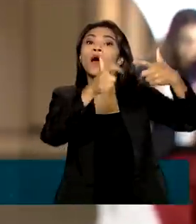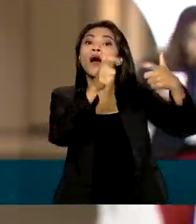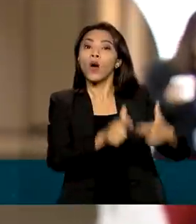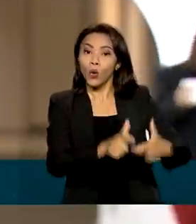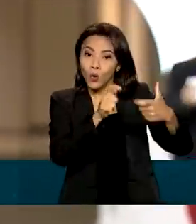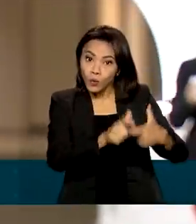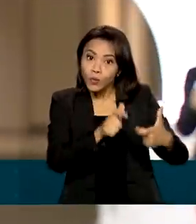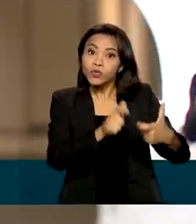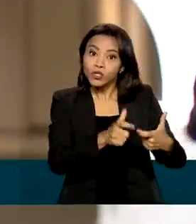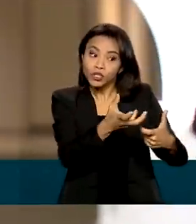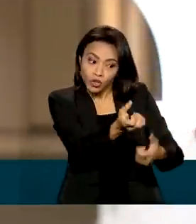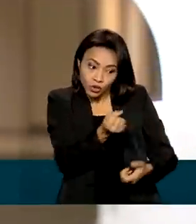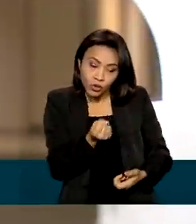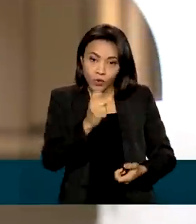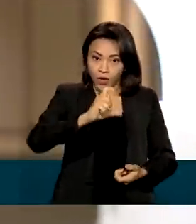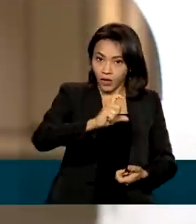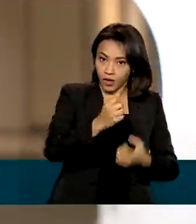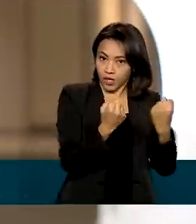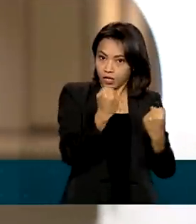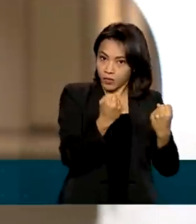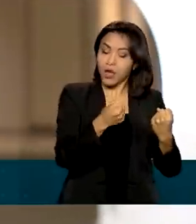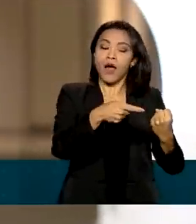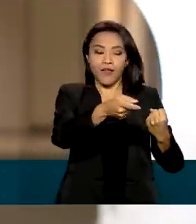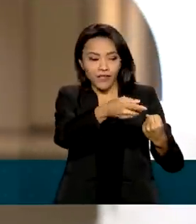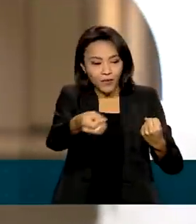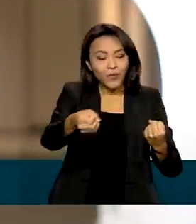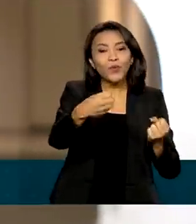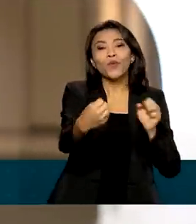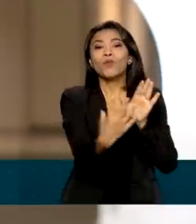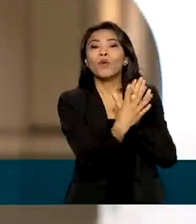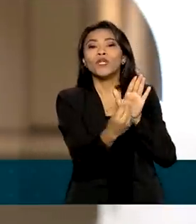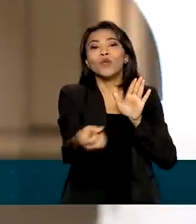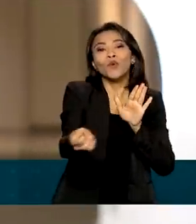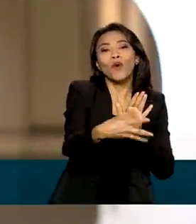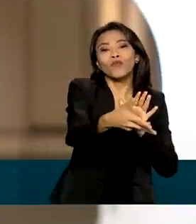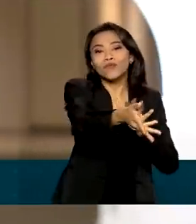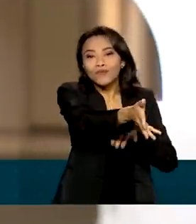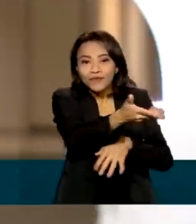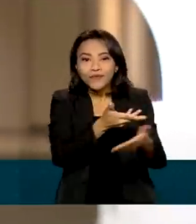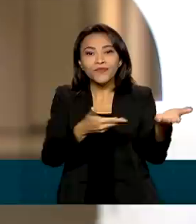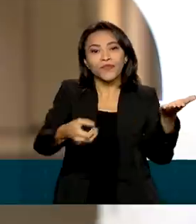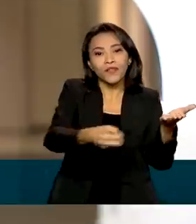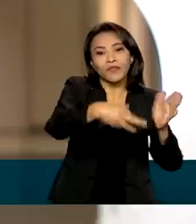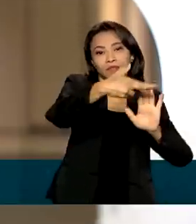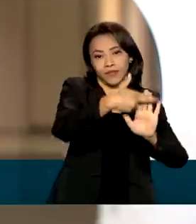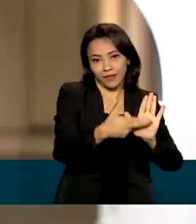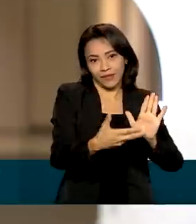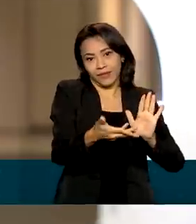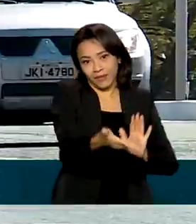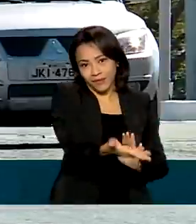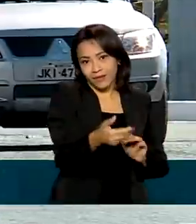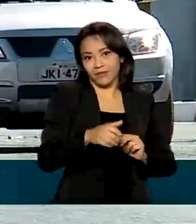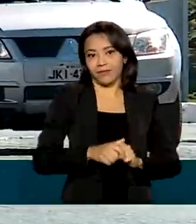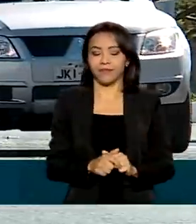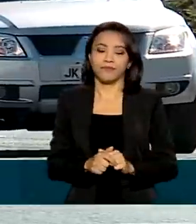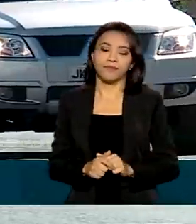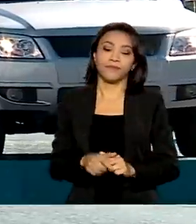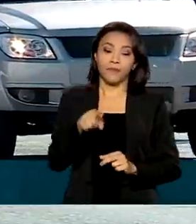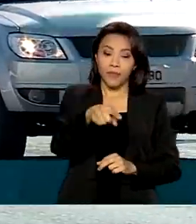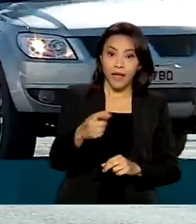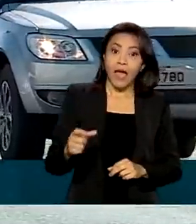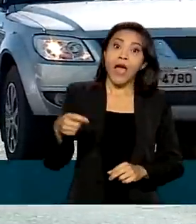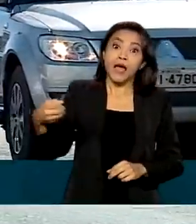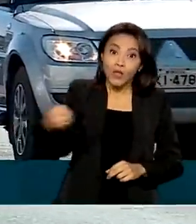registro da sua habilitação e aí já será expedido um modelo já no novo padrão. A nova